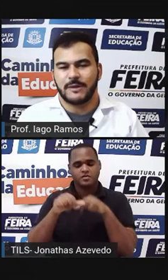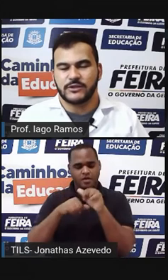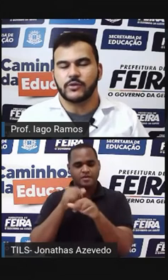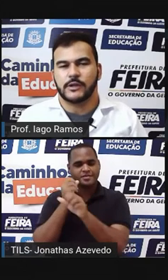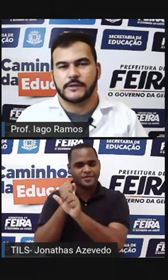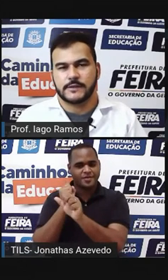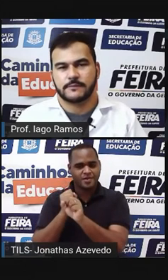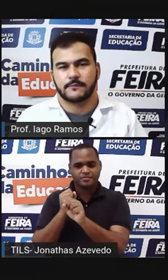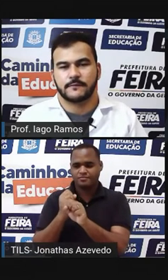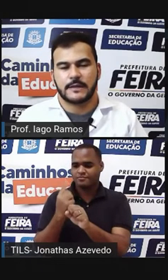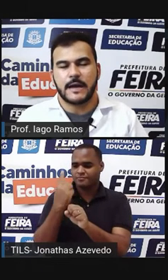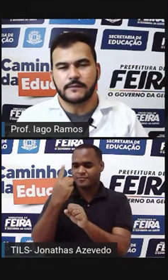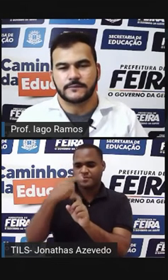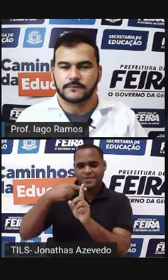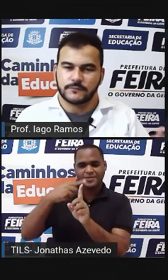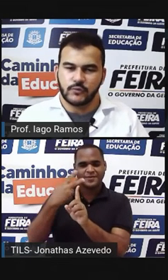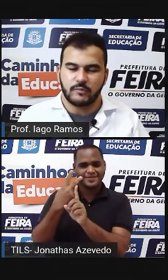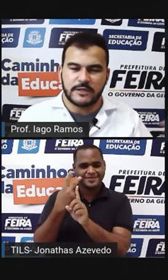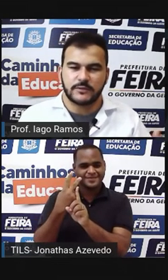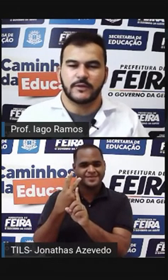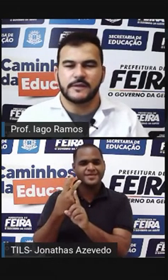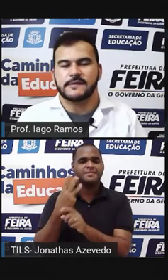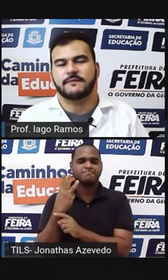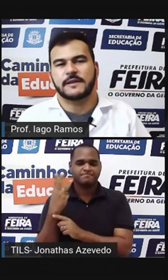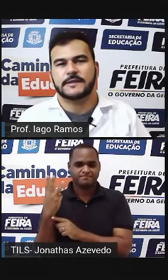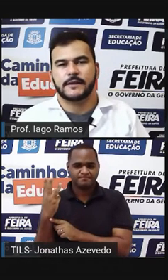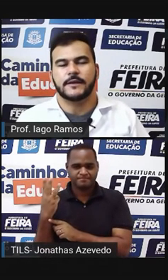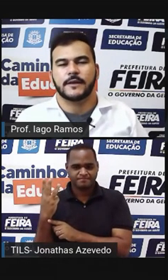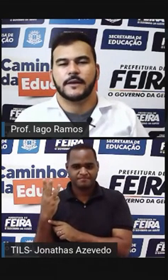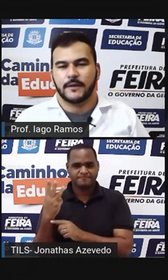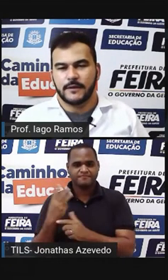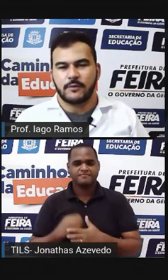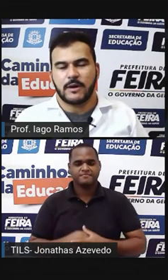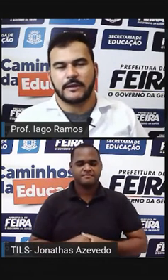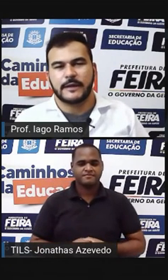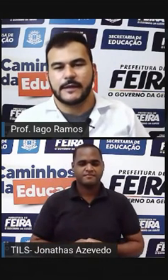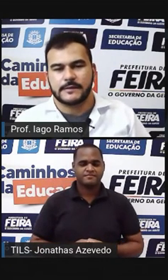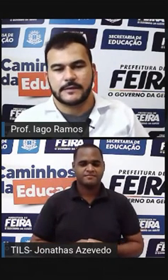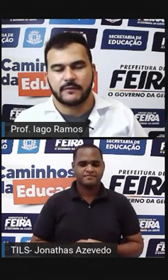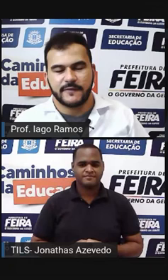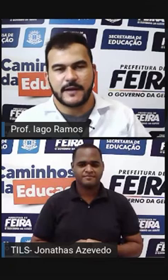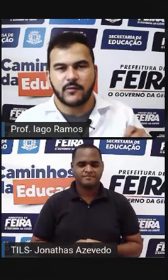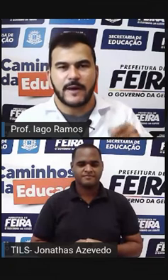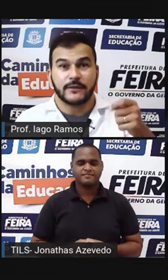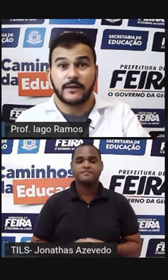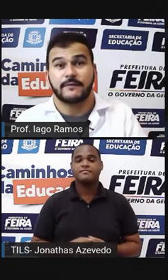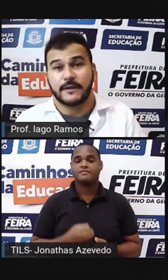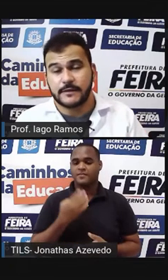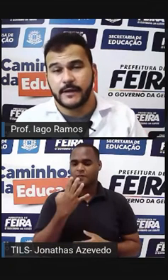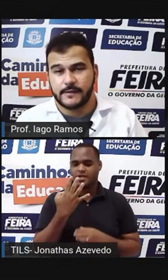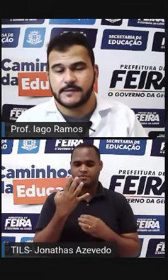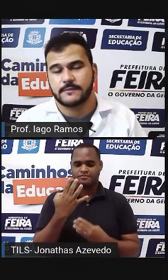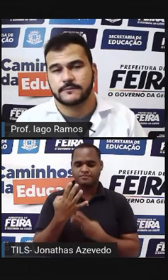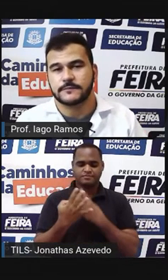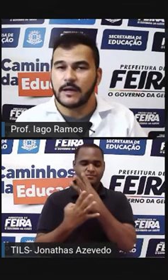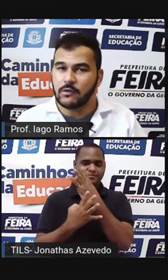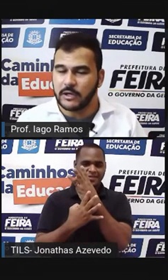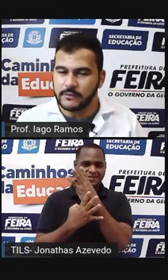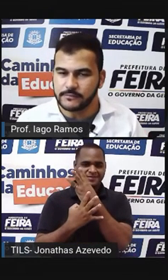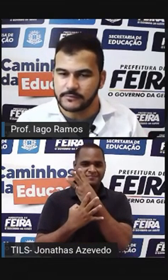1 mais 2 1 mais 2 Vai ser igual a 3 Então vai ficar 4 elevado a 3